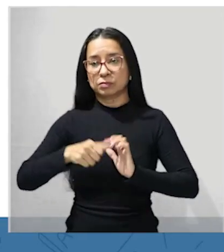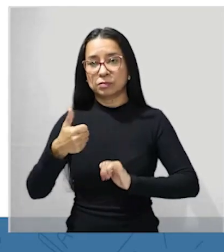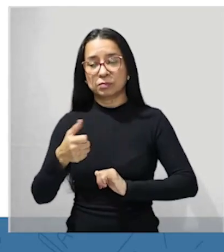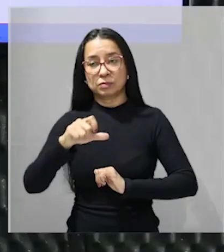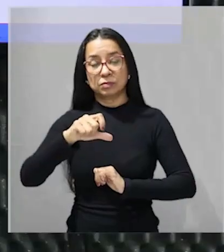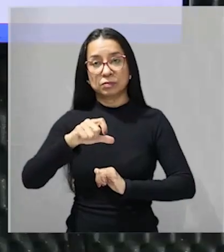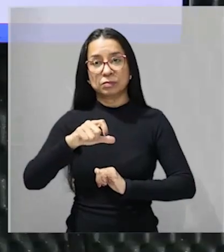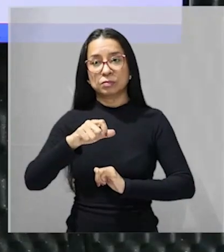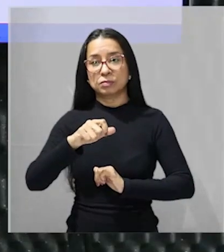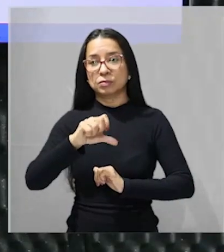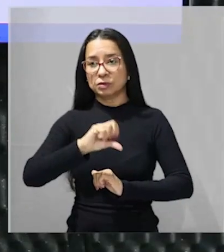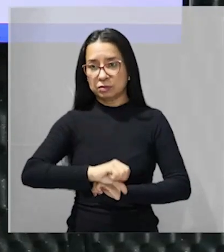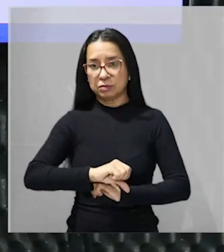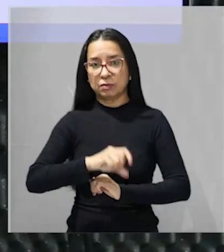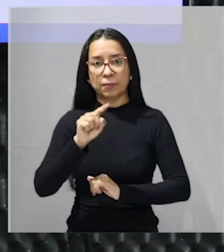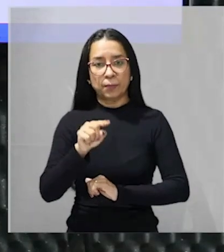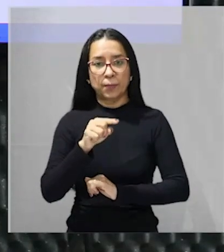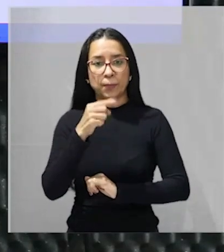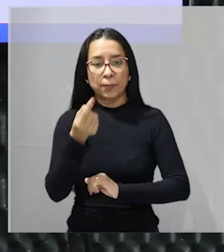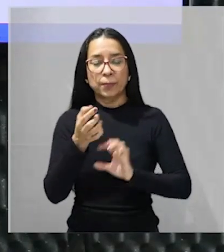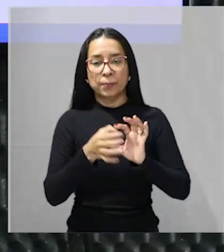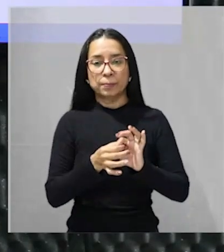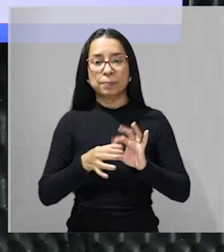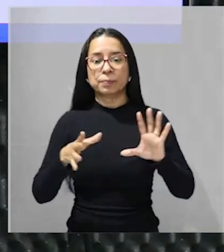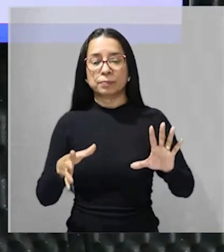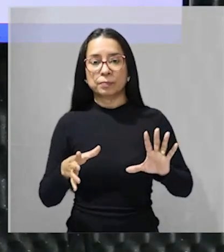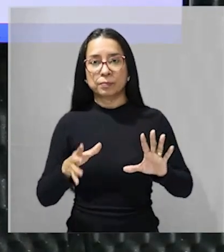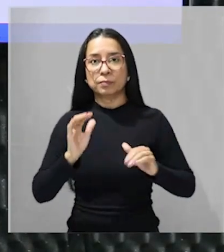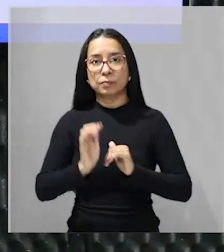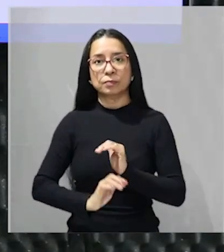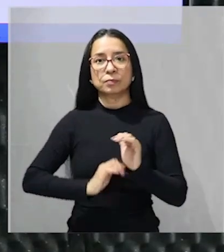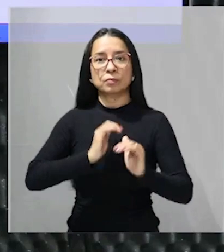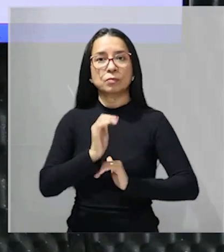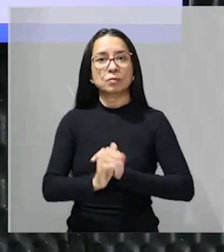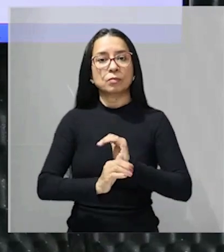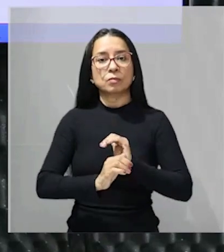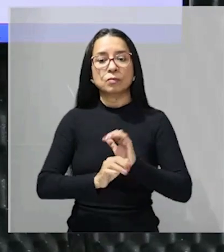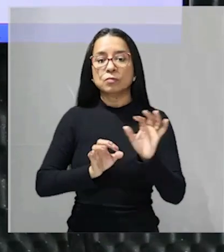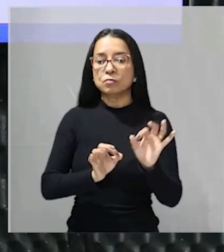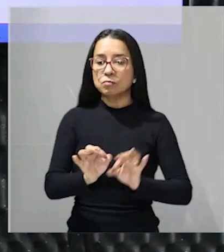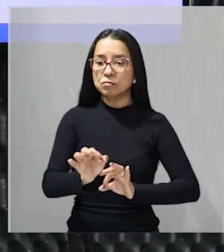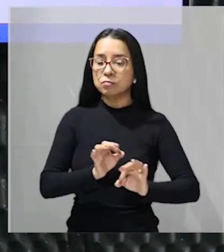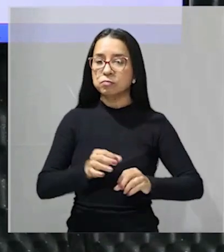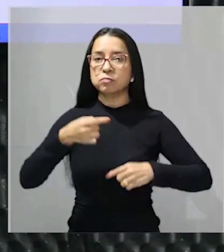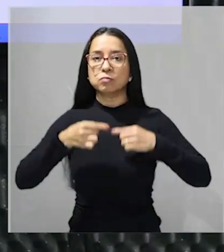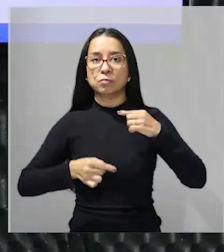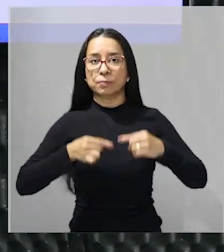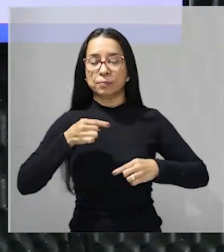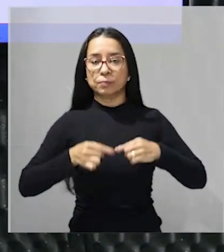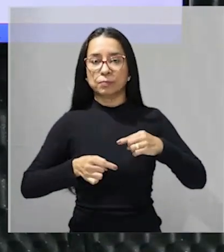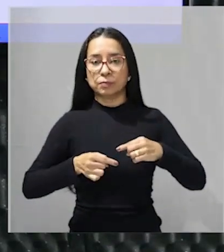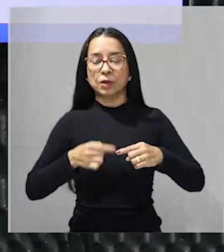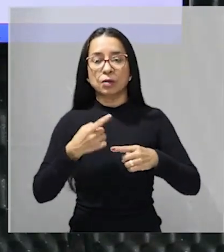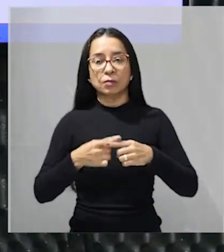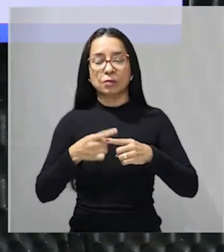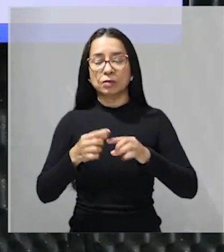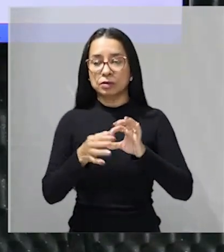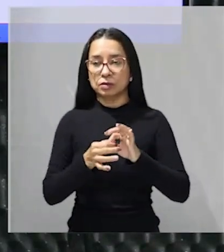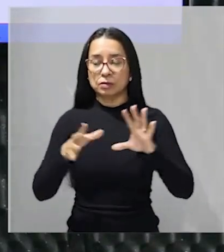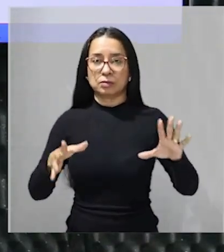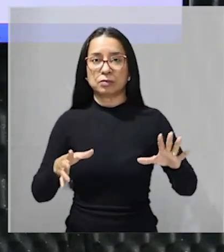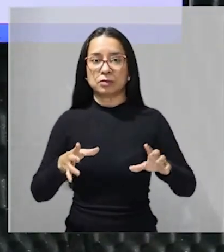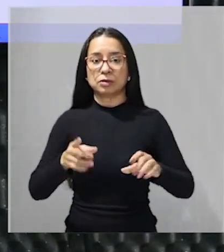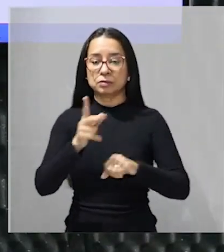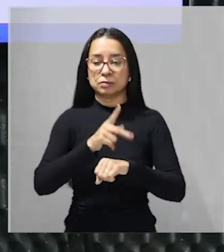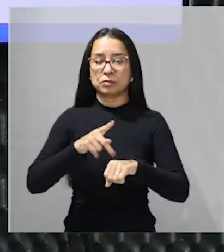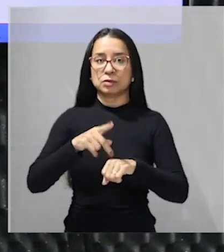-independência é justamente no processo de formação política porque a independência dos Estados Unidos